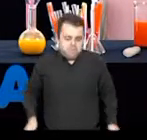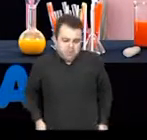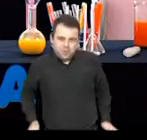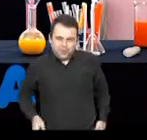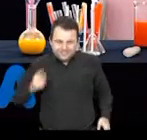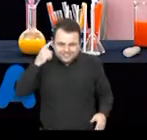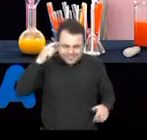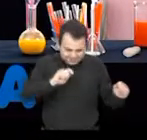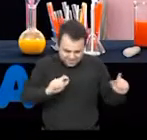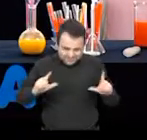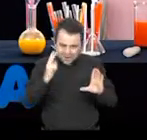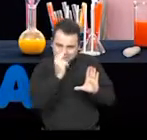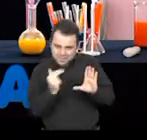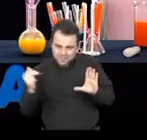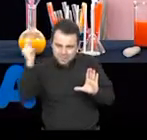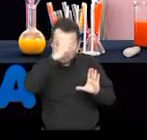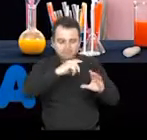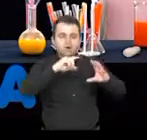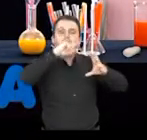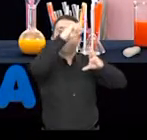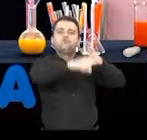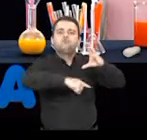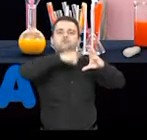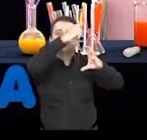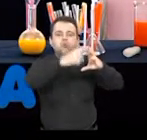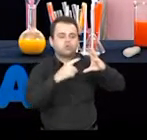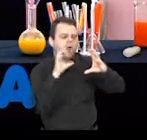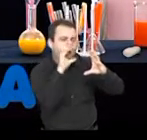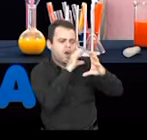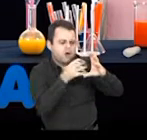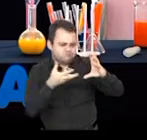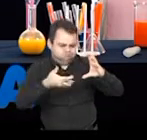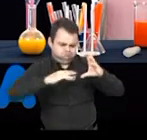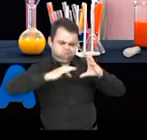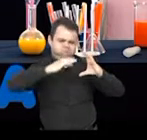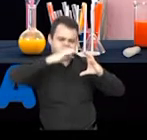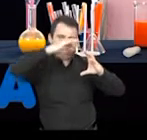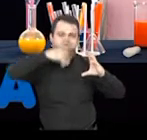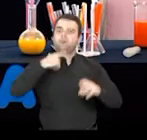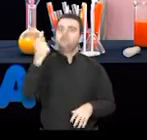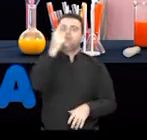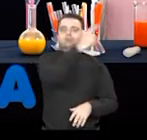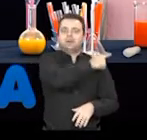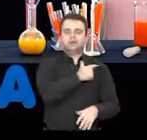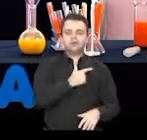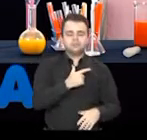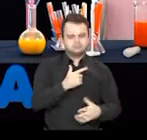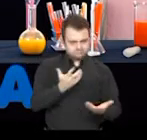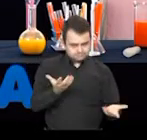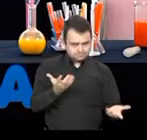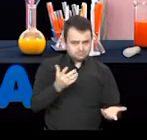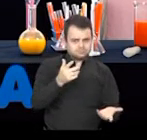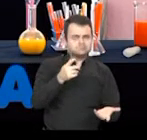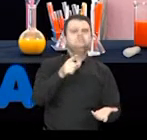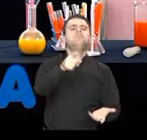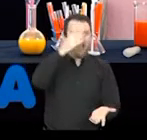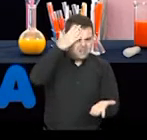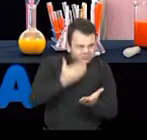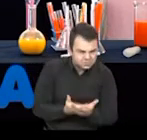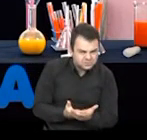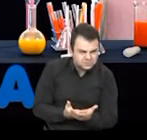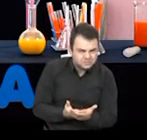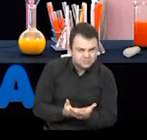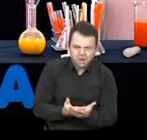pinguim da nossa cena de que o aquecimento global não existe. E aí, pegue seu material e anote. Você acredita que o